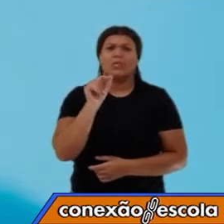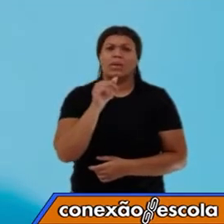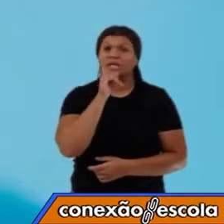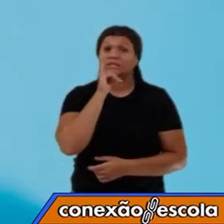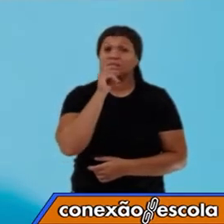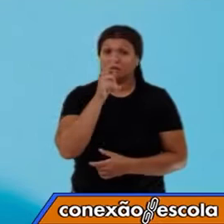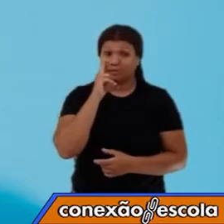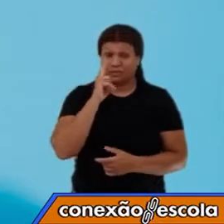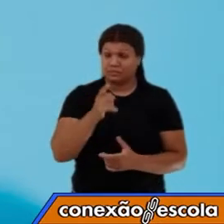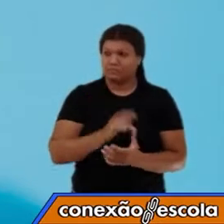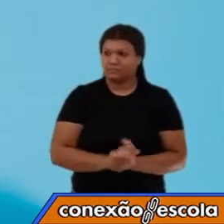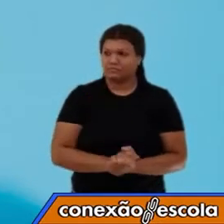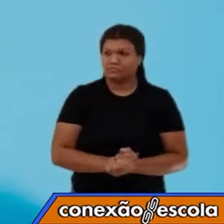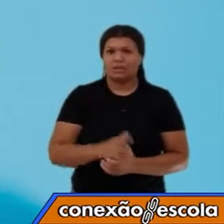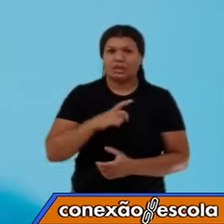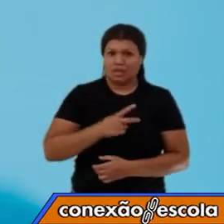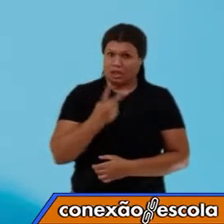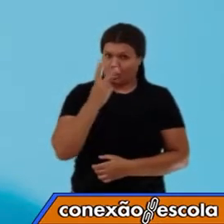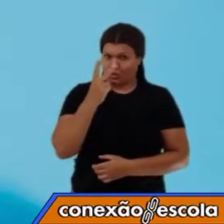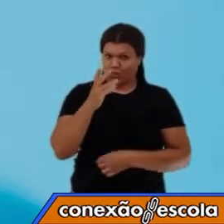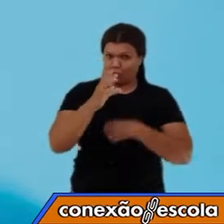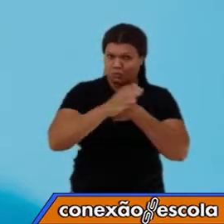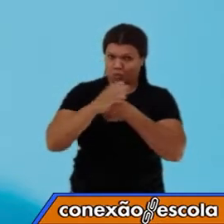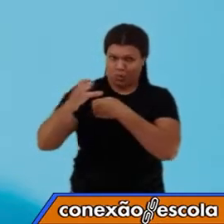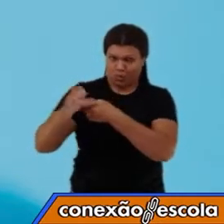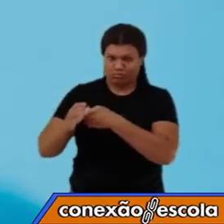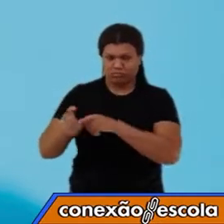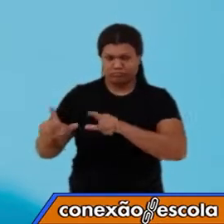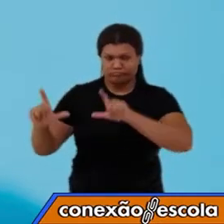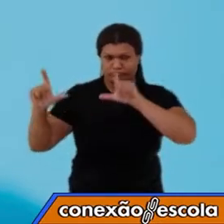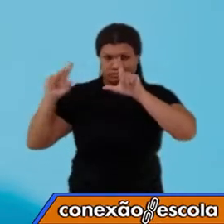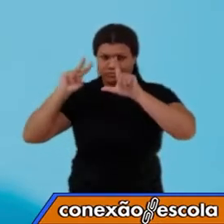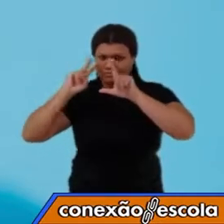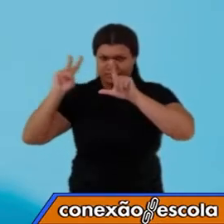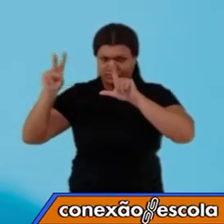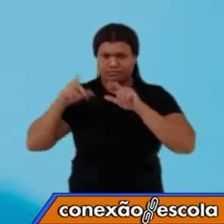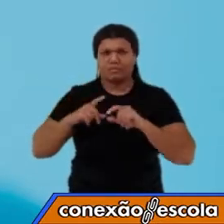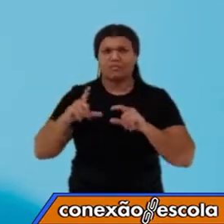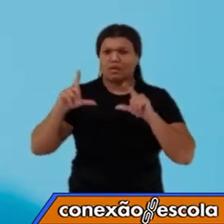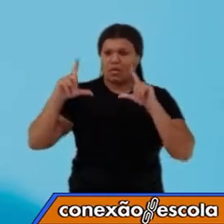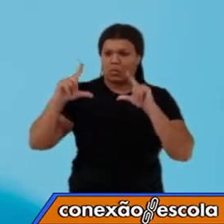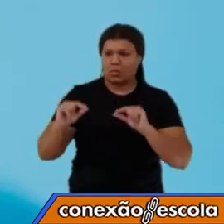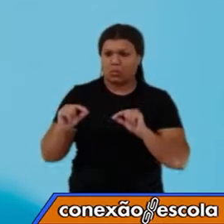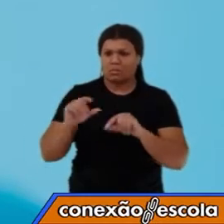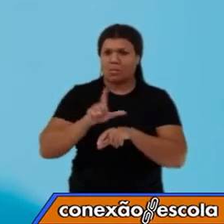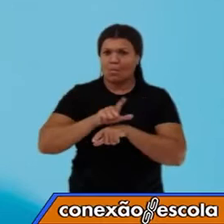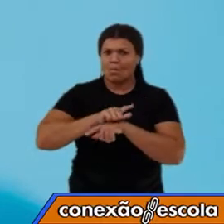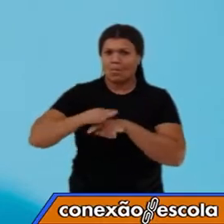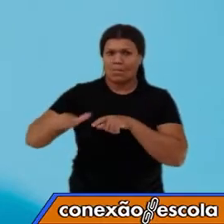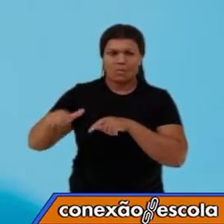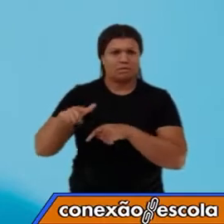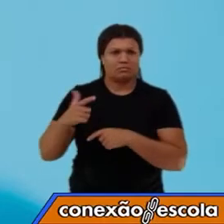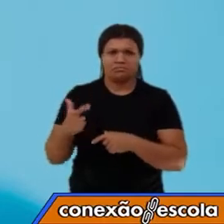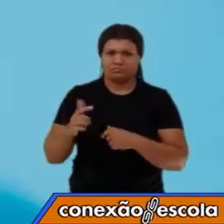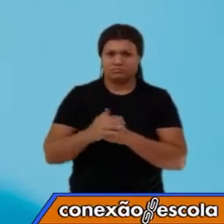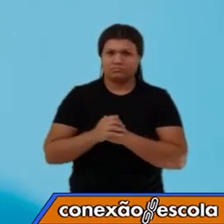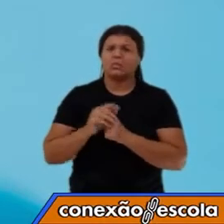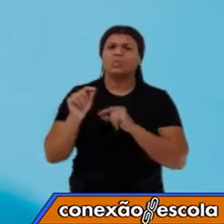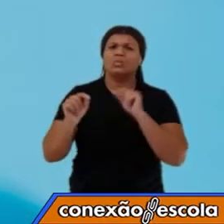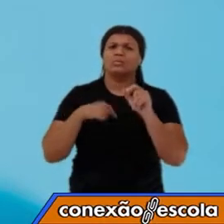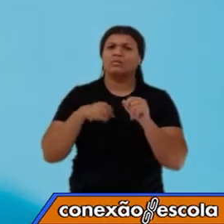tenho aqui dois copos, eles estão vazios, e o que eu vou fazer com esses dois copos?